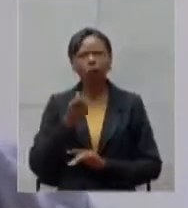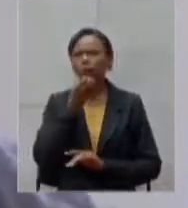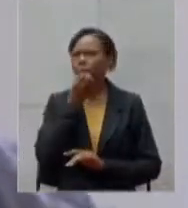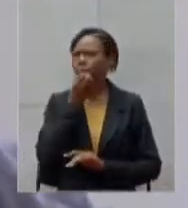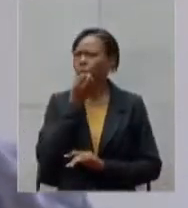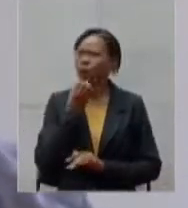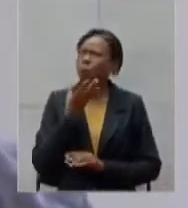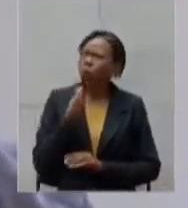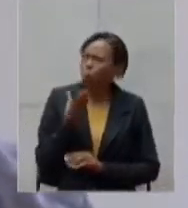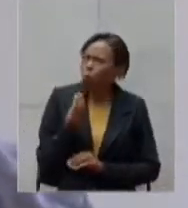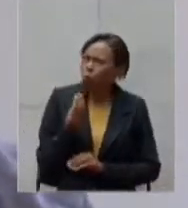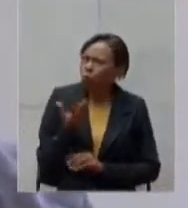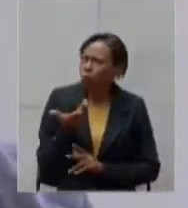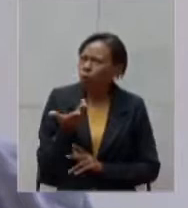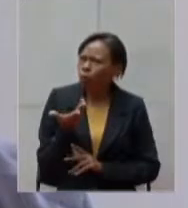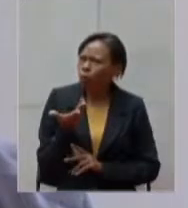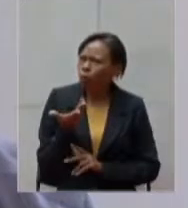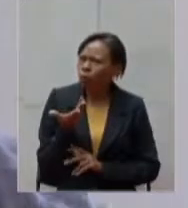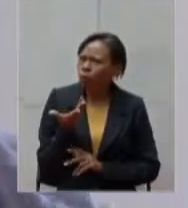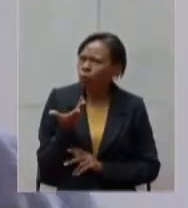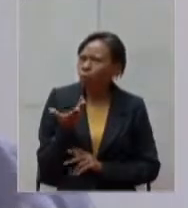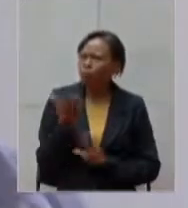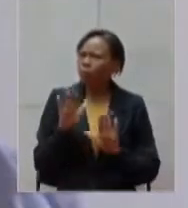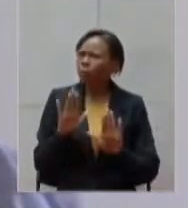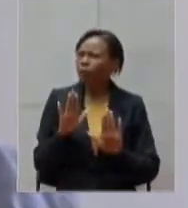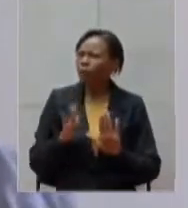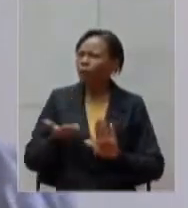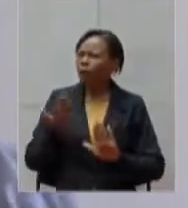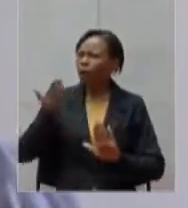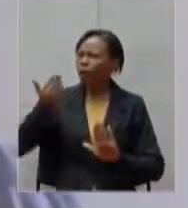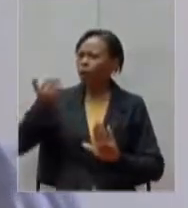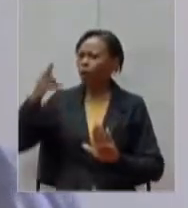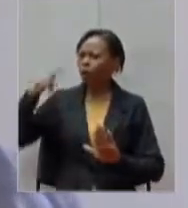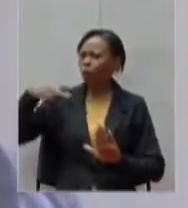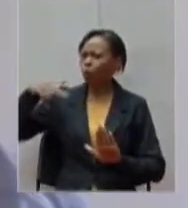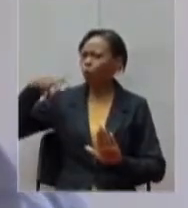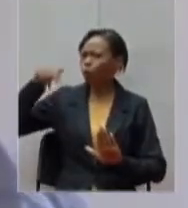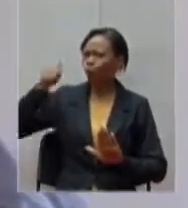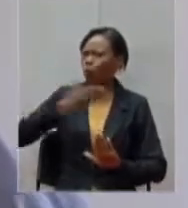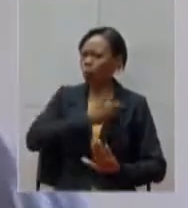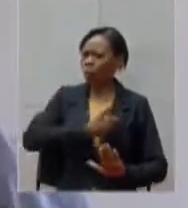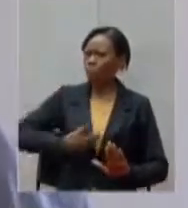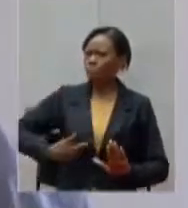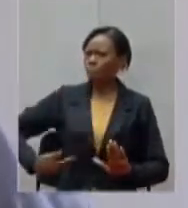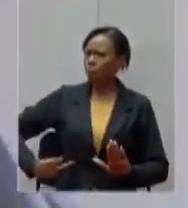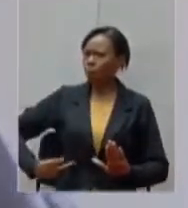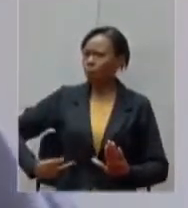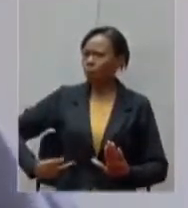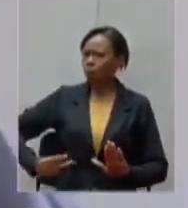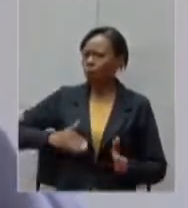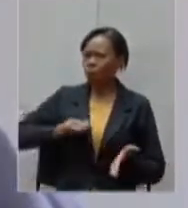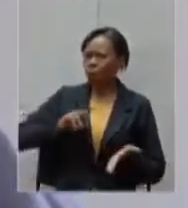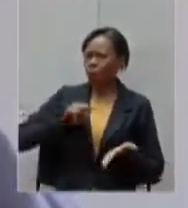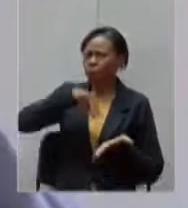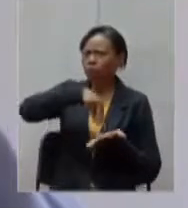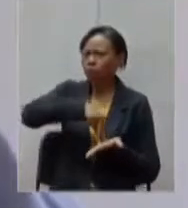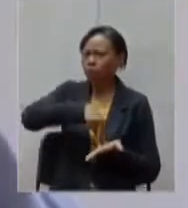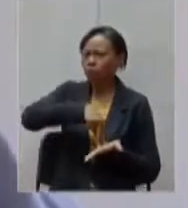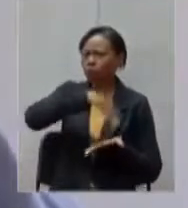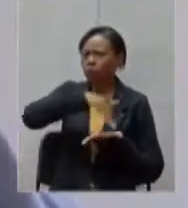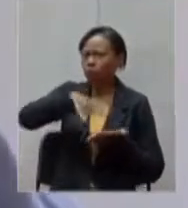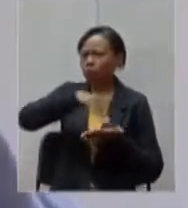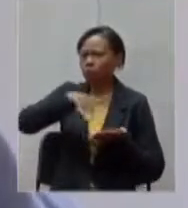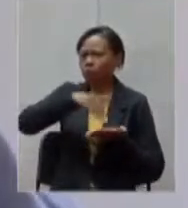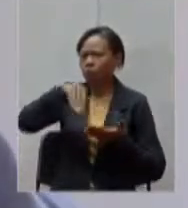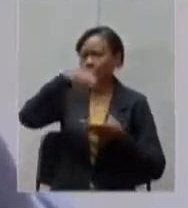acho que nunca tivemos um governo com tamanha presença de secretários é constante presença de secretários em